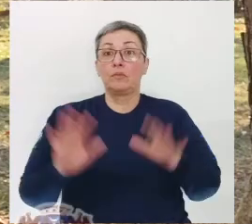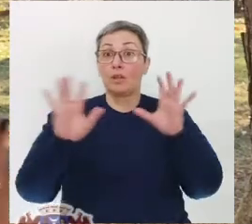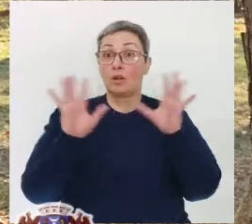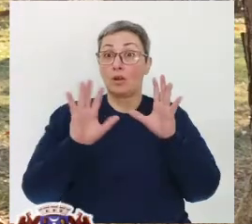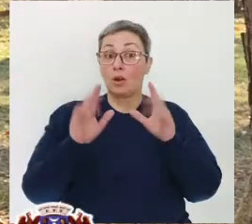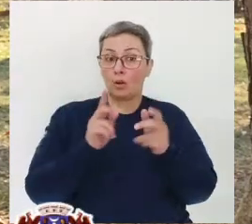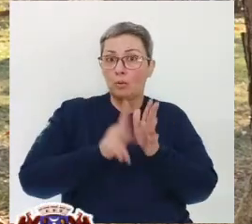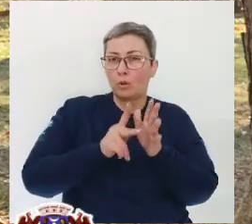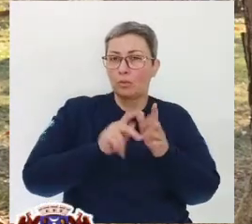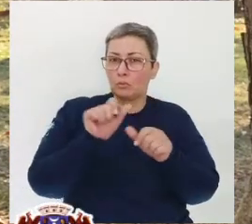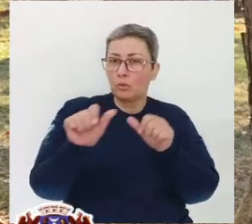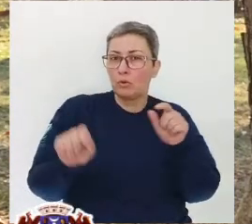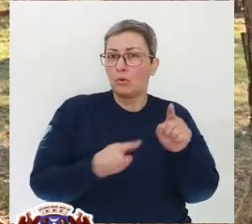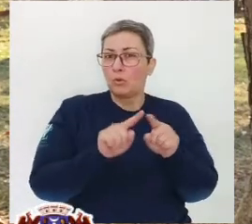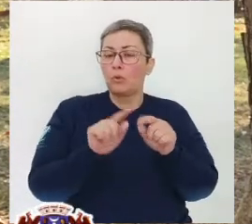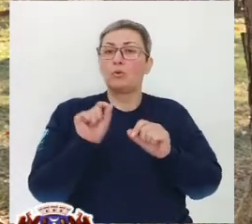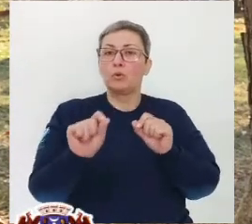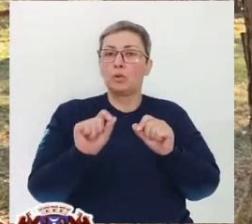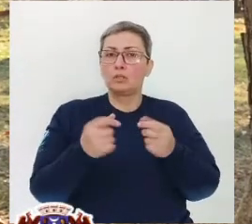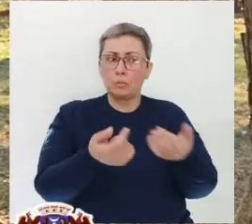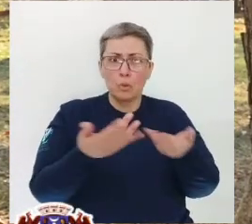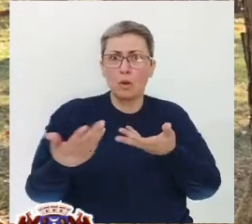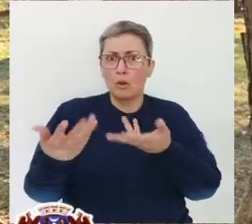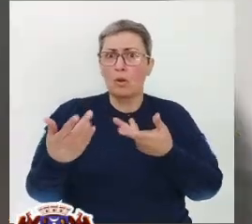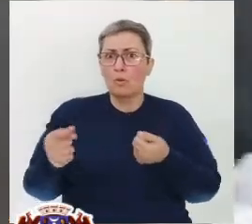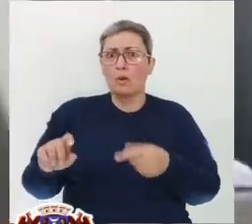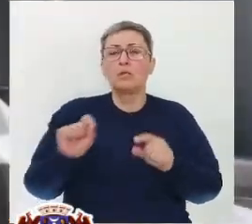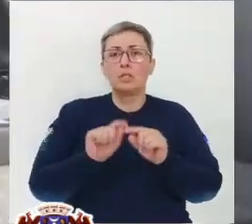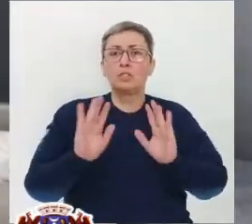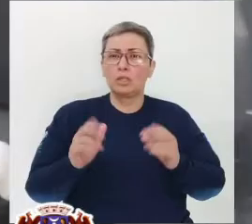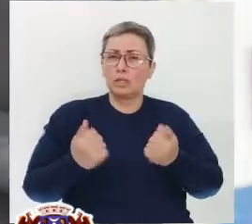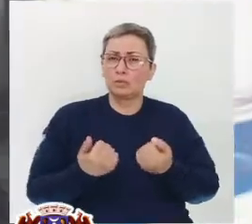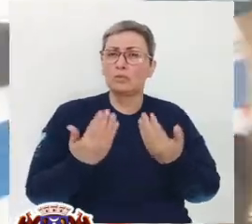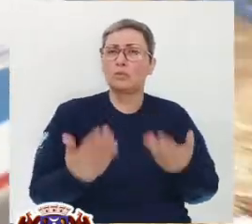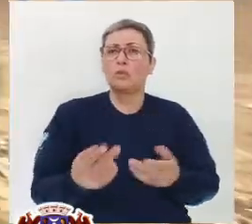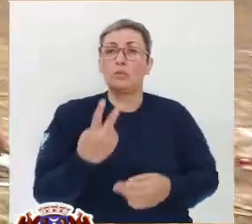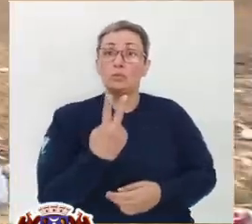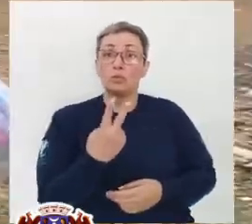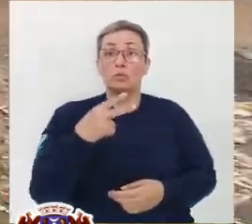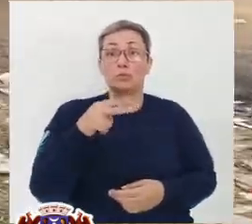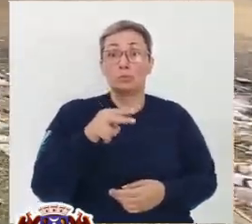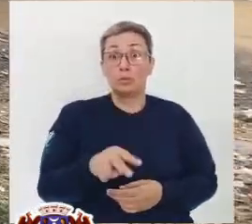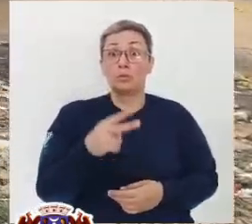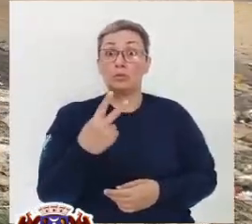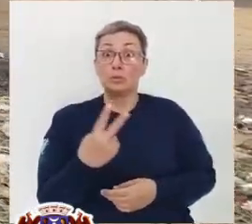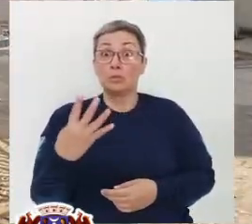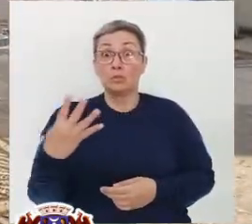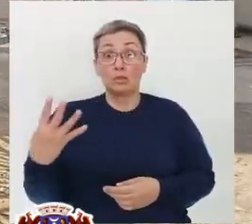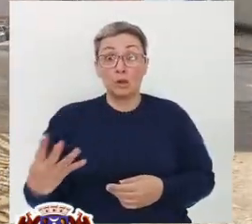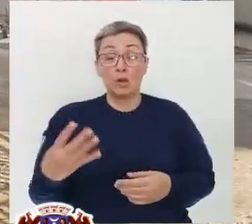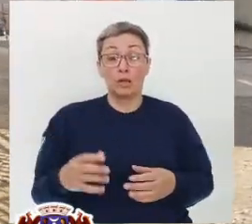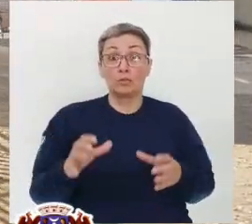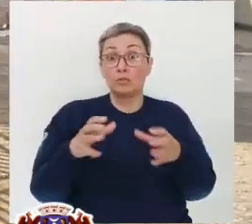Olá, o projeto Mude Esse Ciclo tem recebido diversas doações. Já foram entregues o total de 2.244